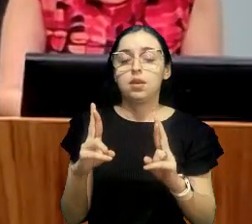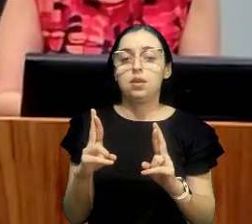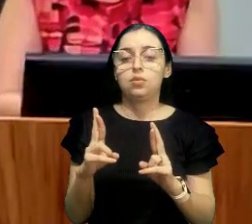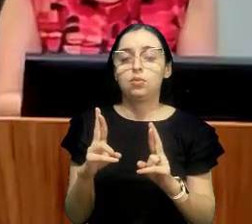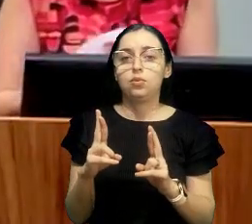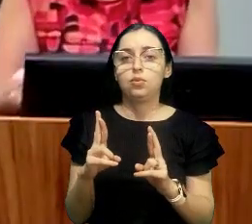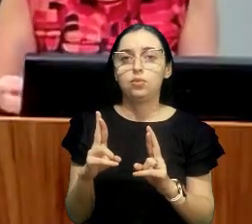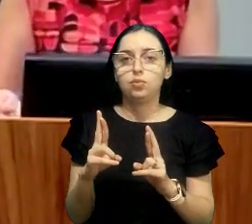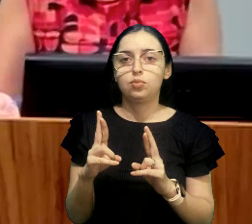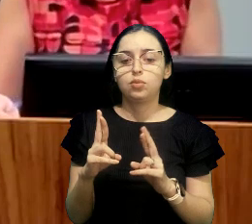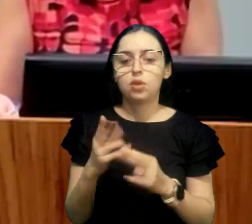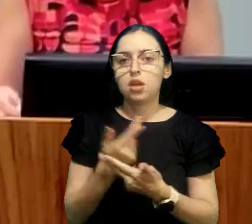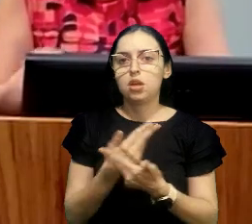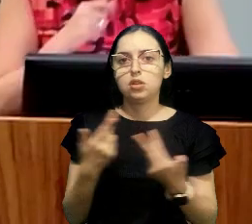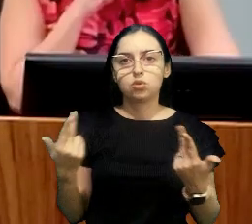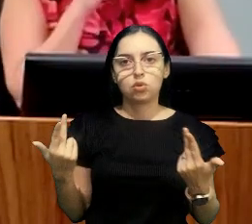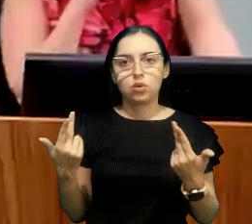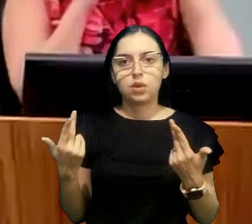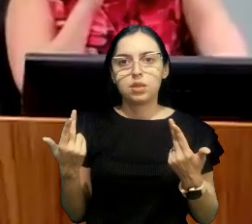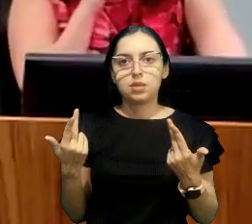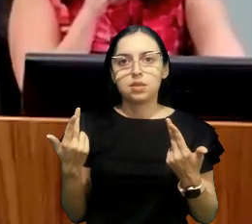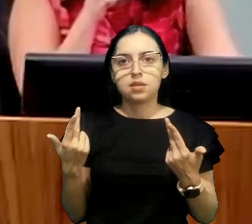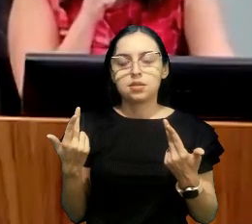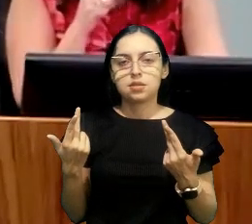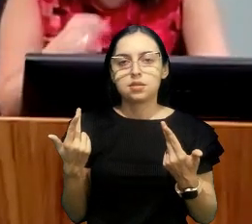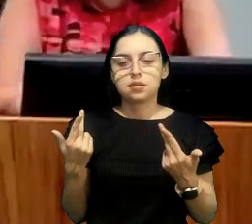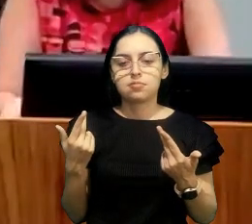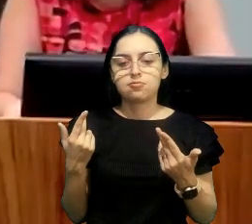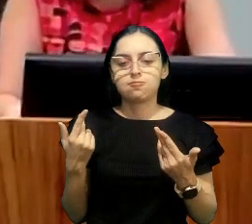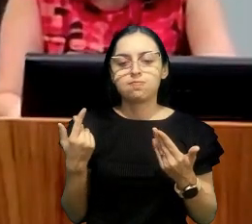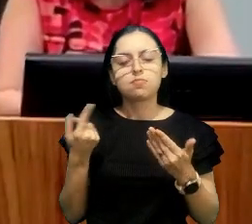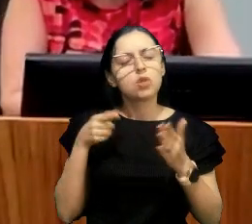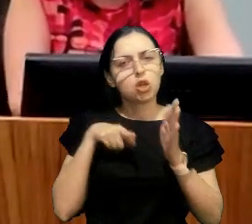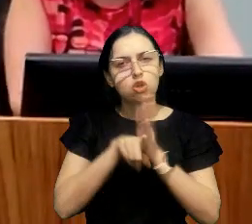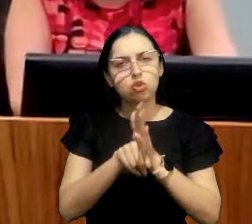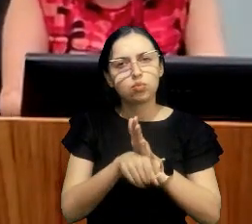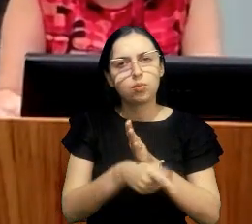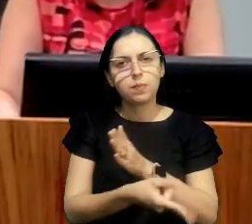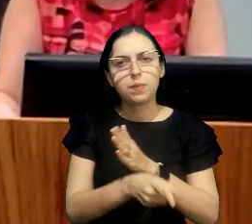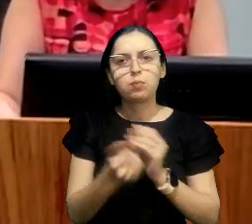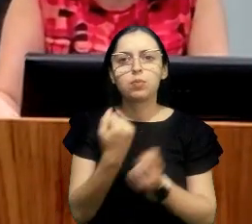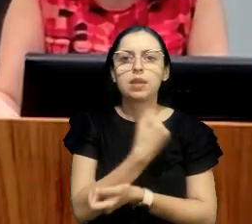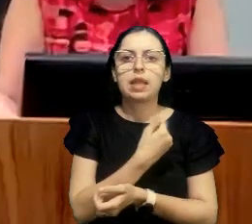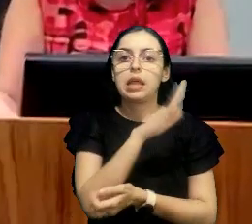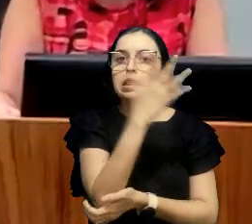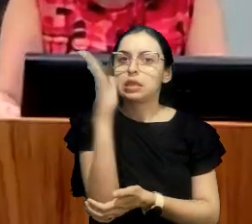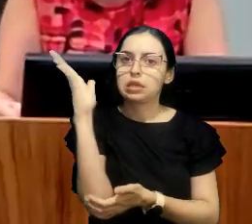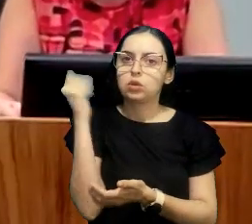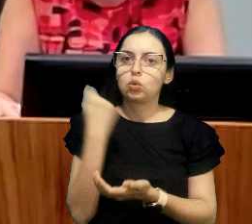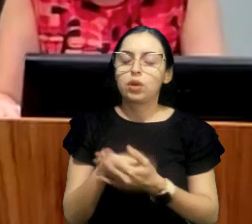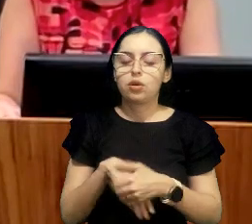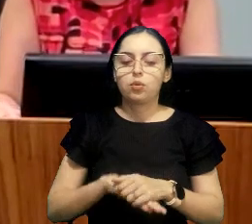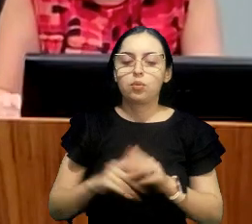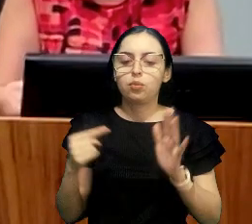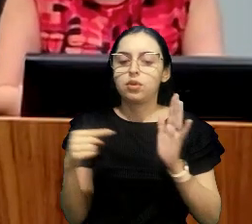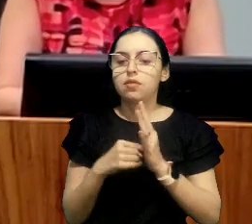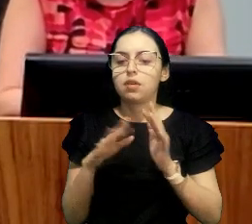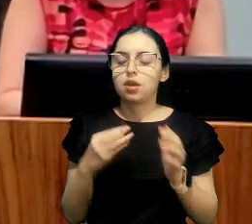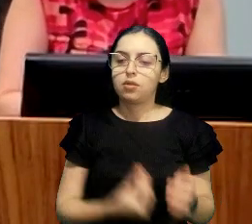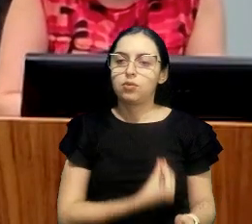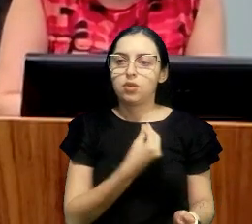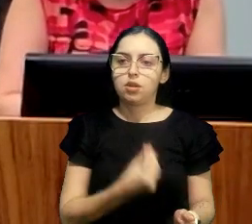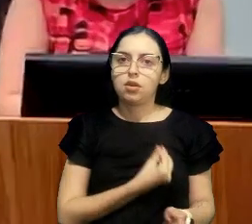elementos ali, aos recursos naturais para se chegar à vivência do